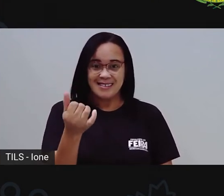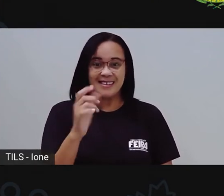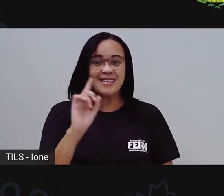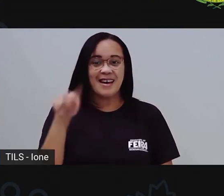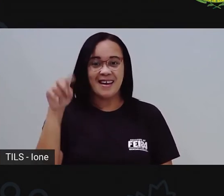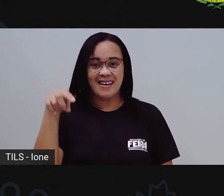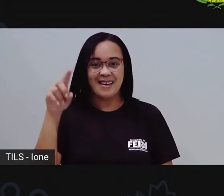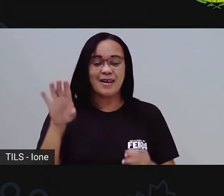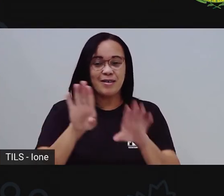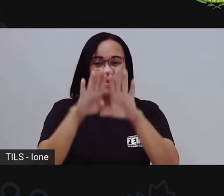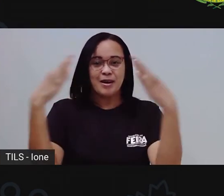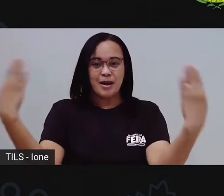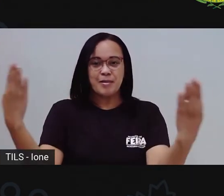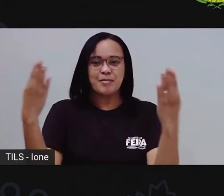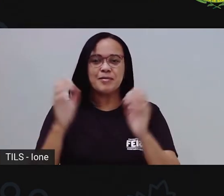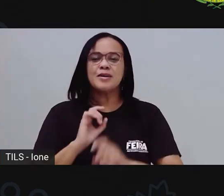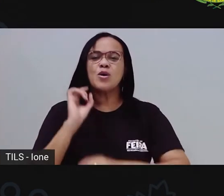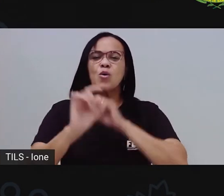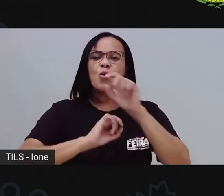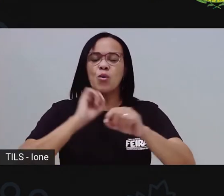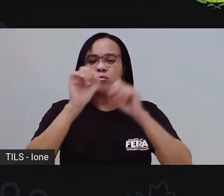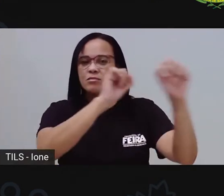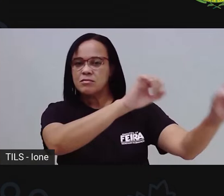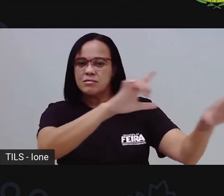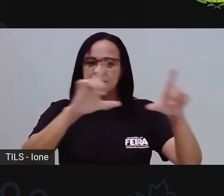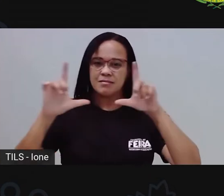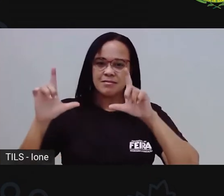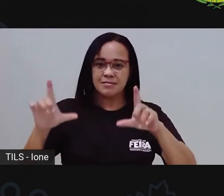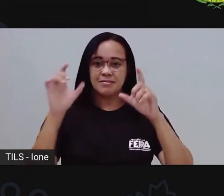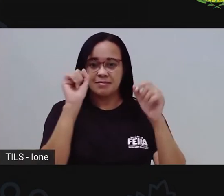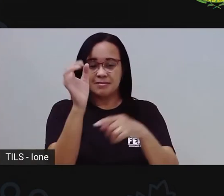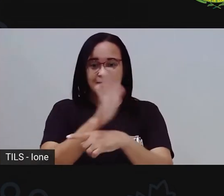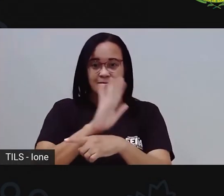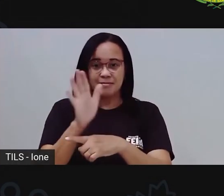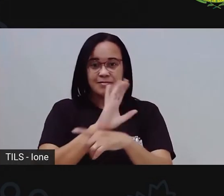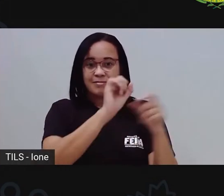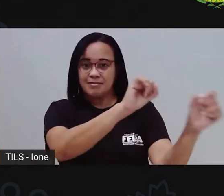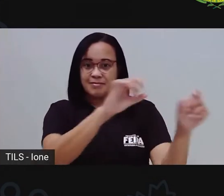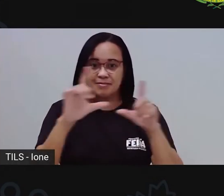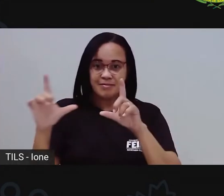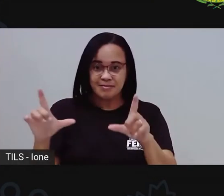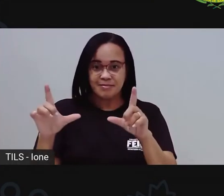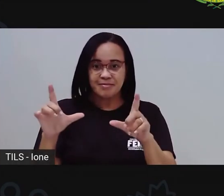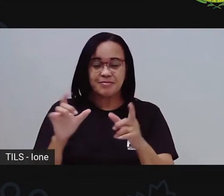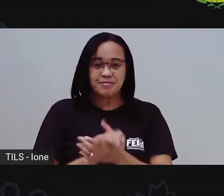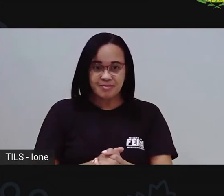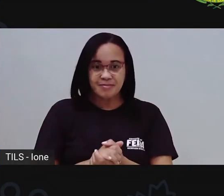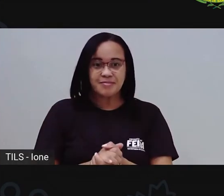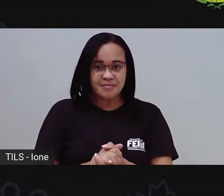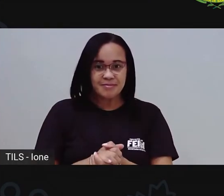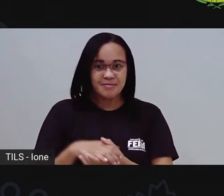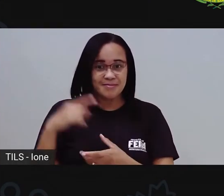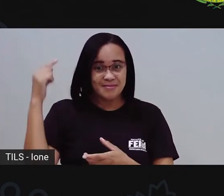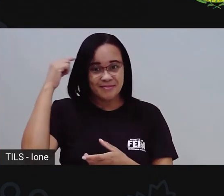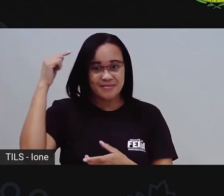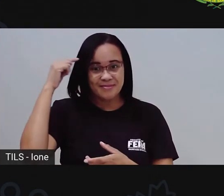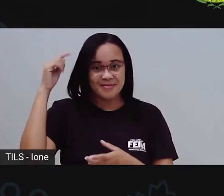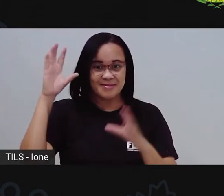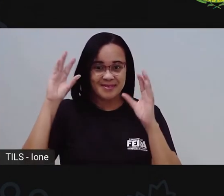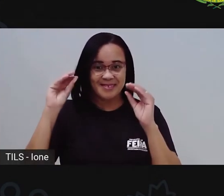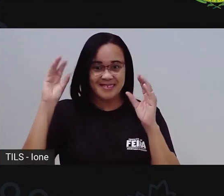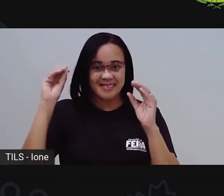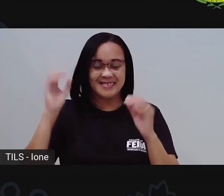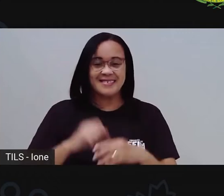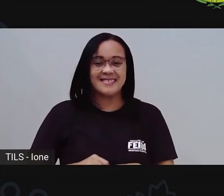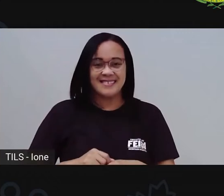abrir aqui o nosso slide, o nosso material. Vamos lá? Gente, meu cabelo hoje tá murchindo, tá? Foi porque